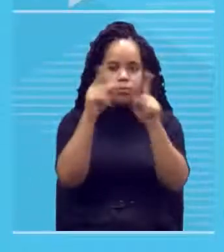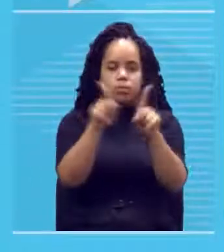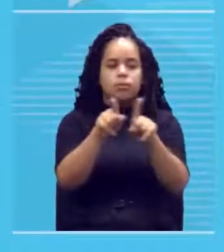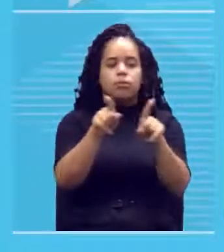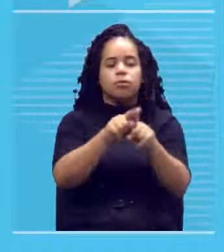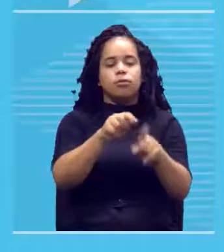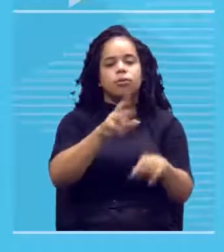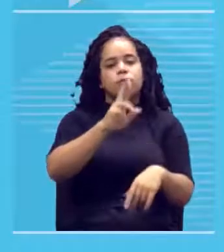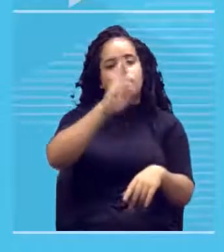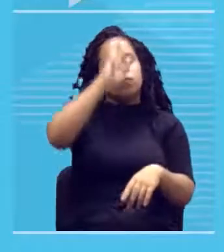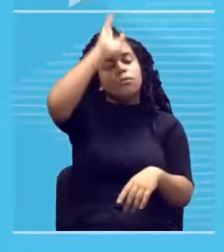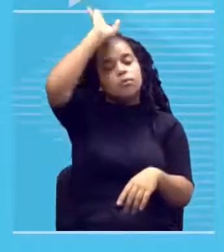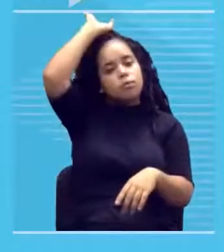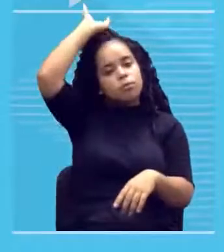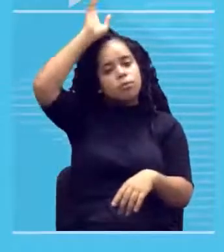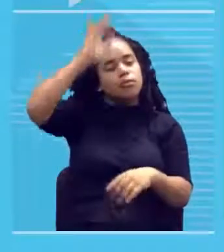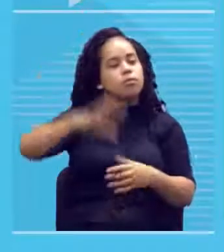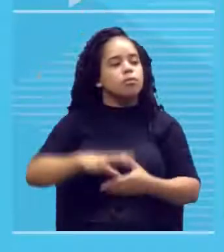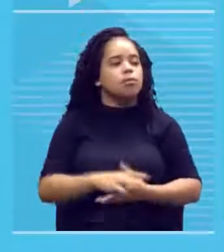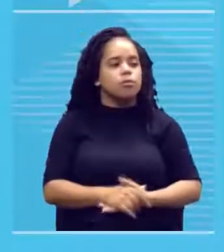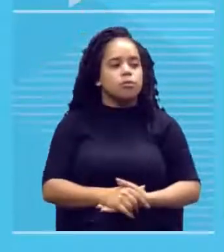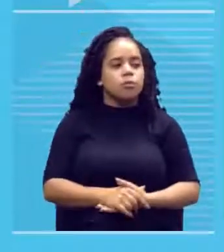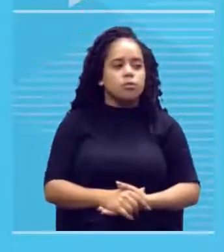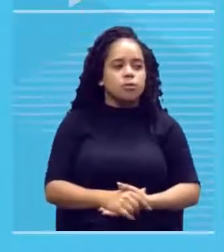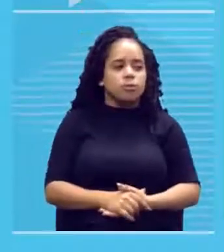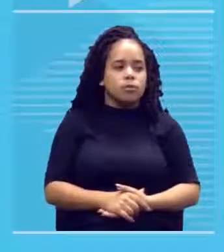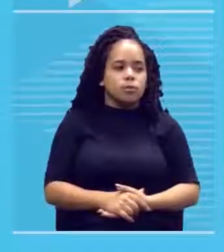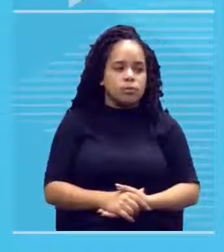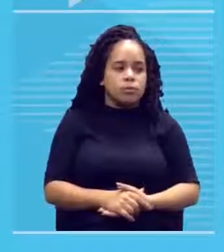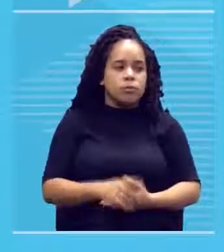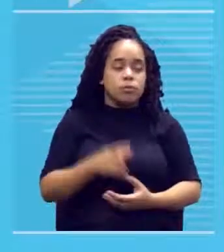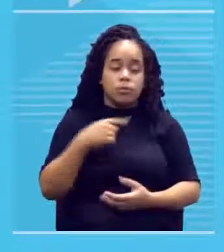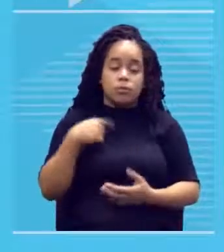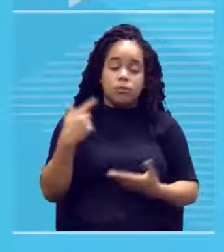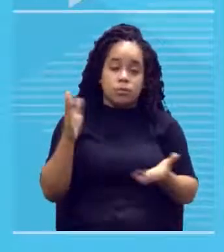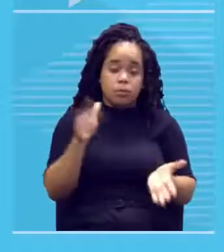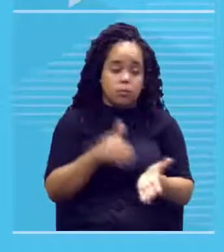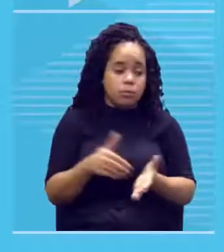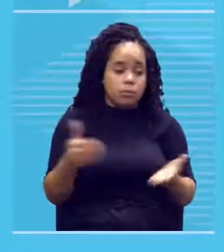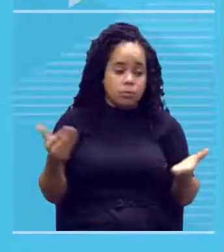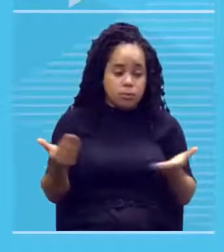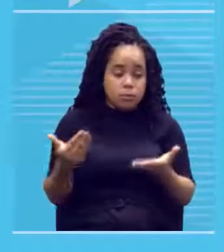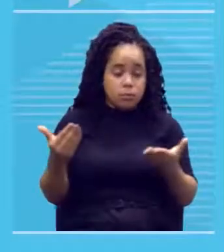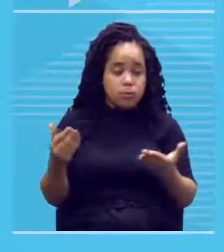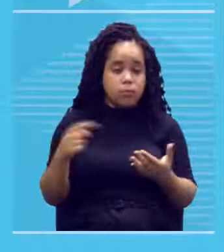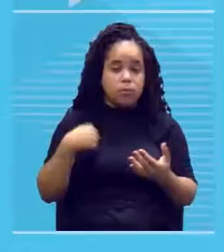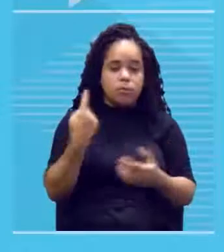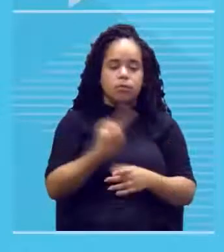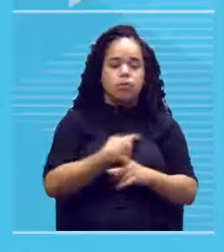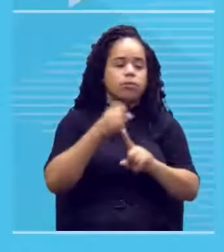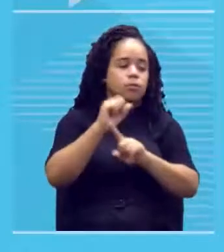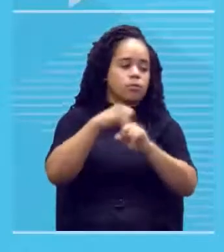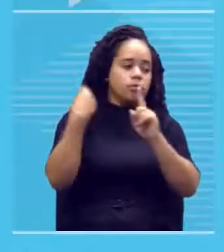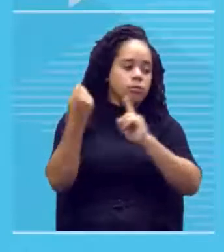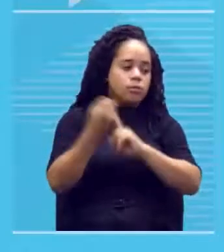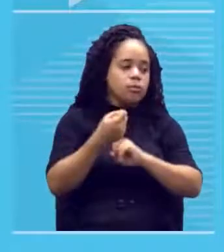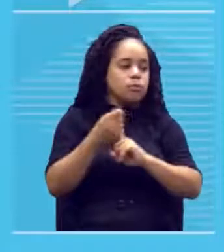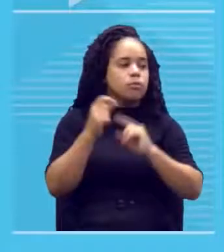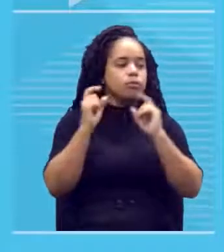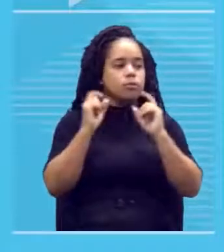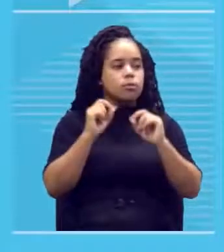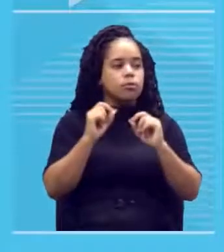sociedade ocidental está...